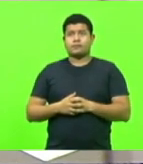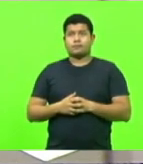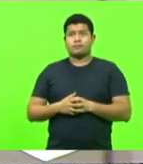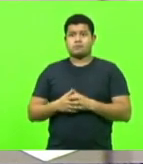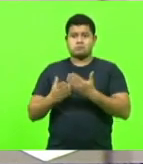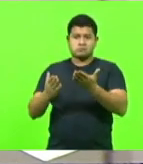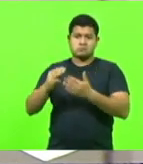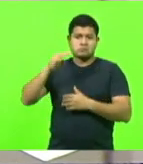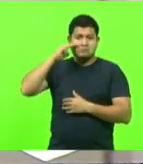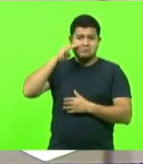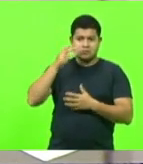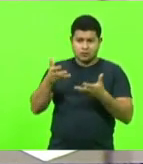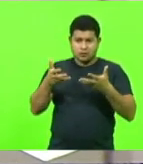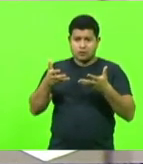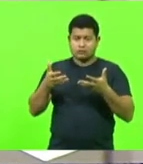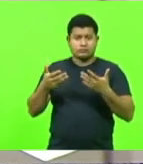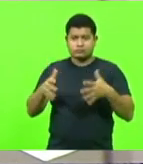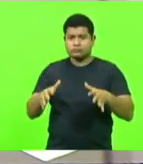fará uso da palavra ou não.